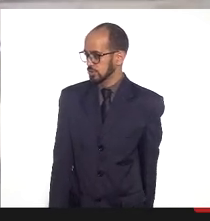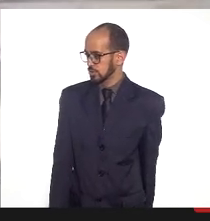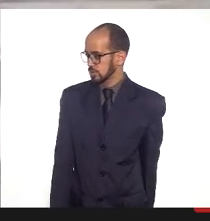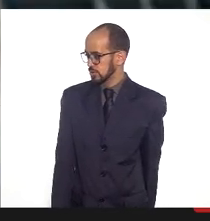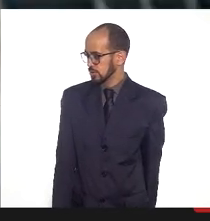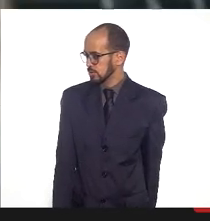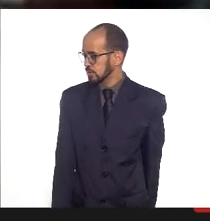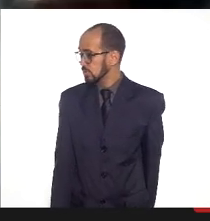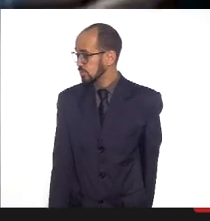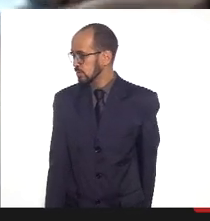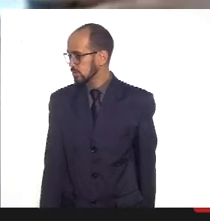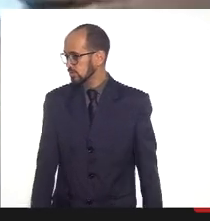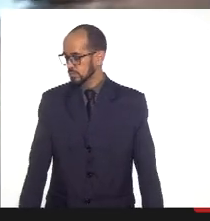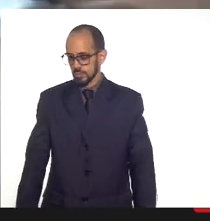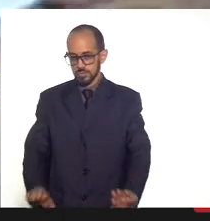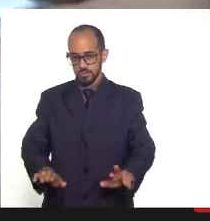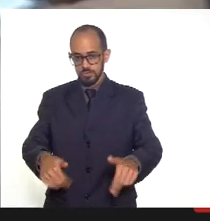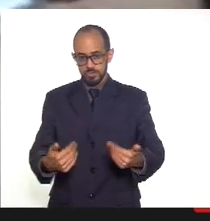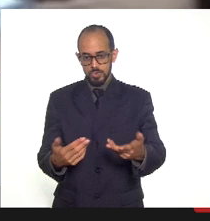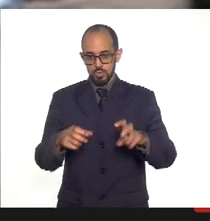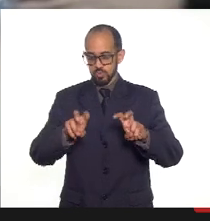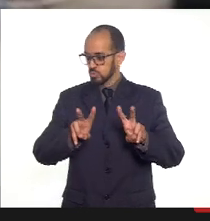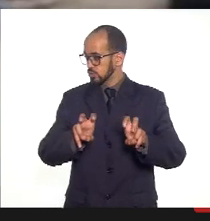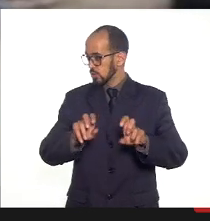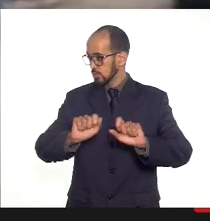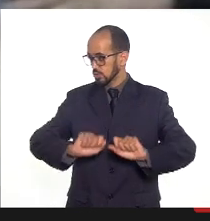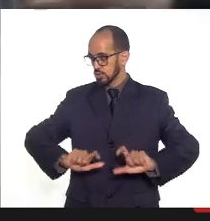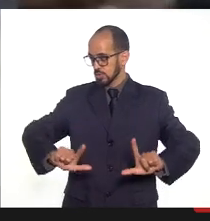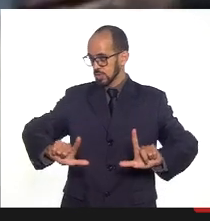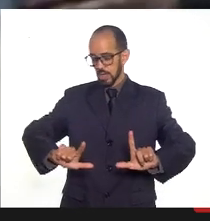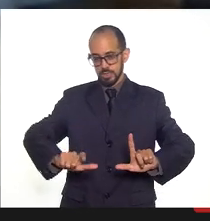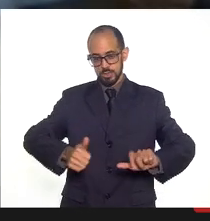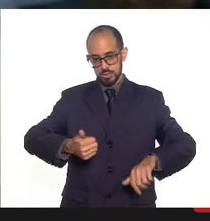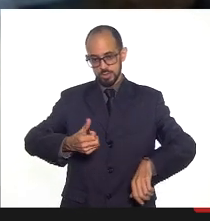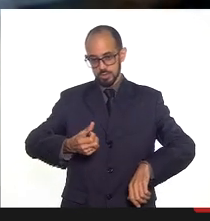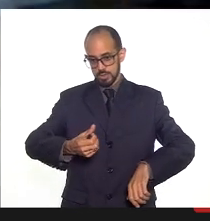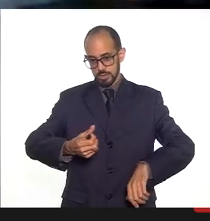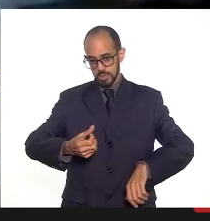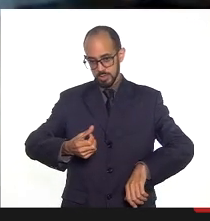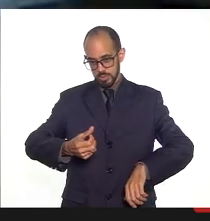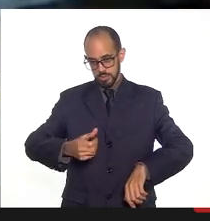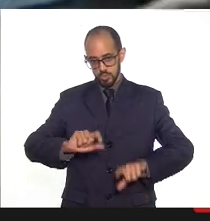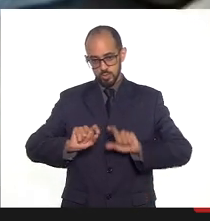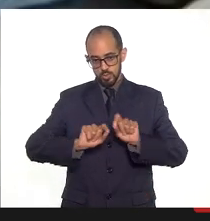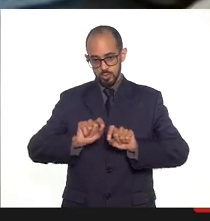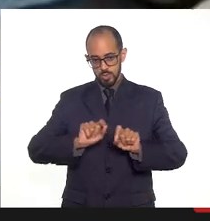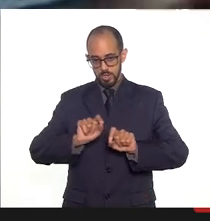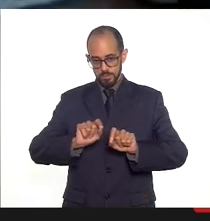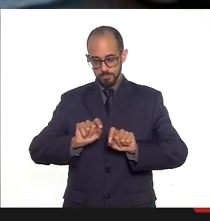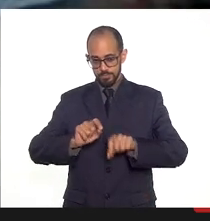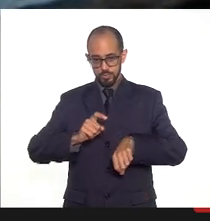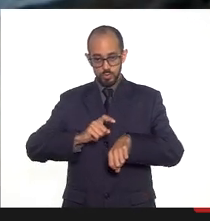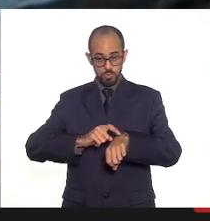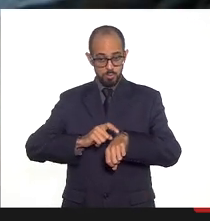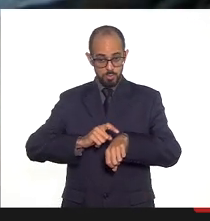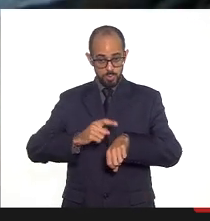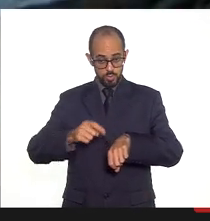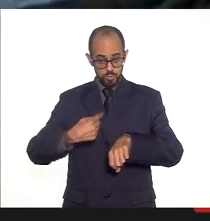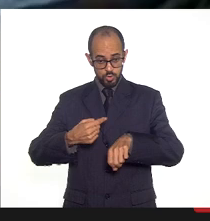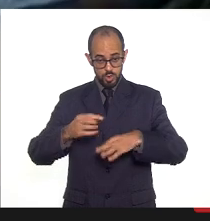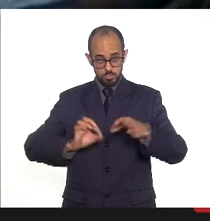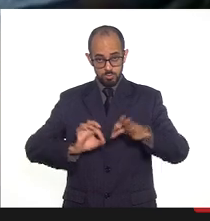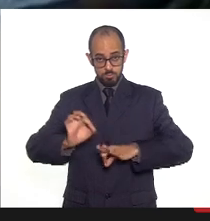Deputada, relação ao slide 16, que fala do problema da informação, no momento em que a gente prepara o